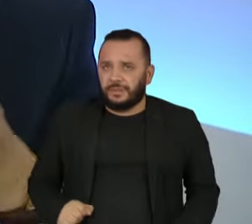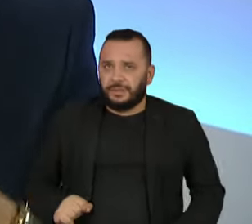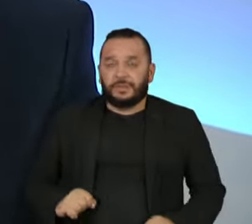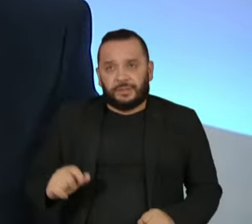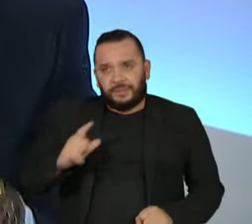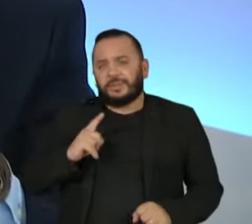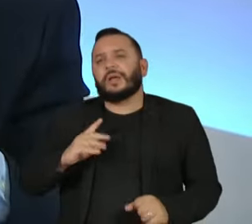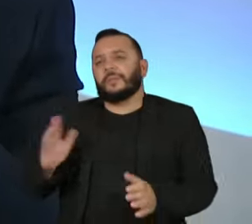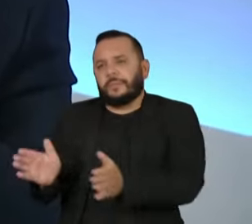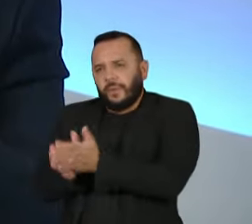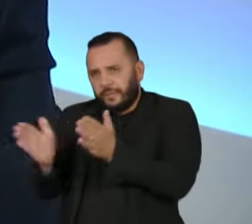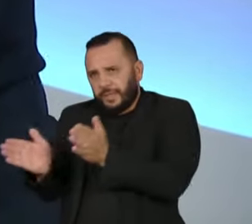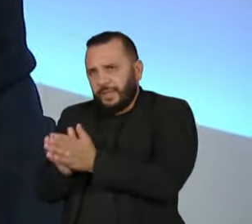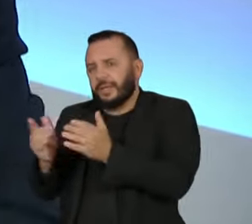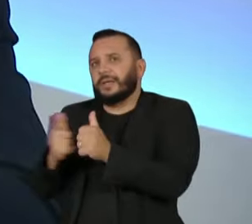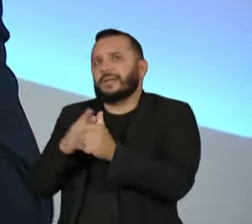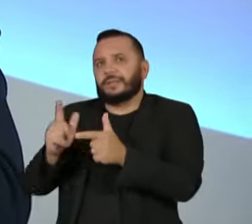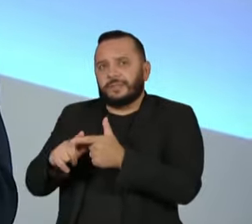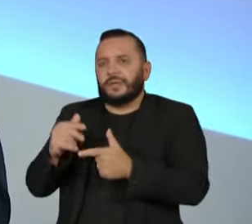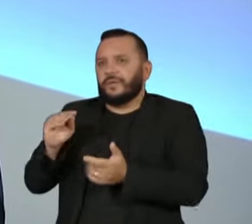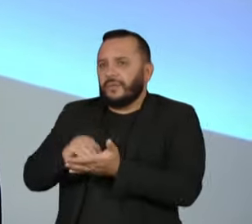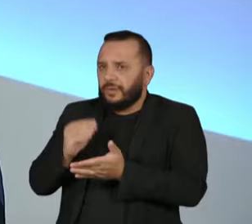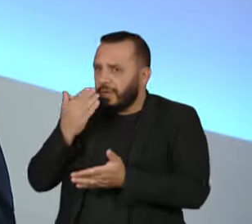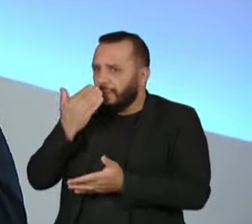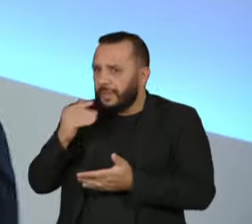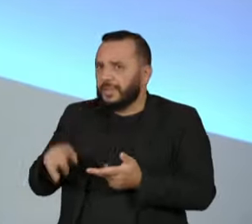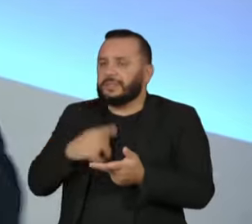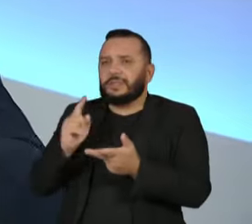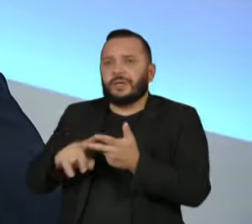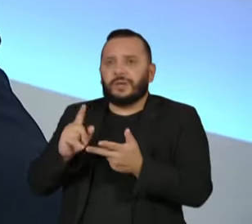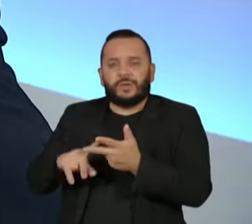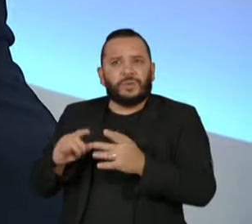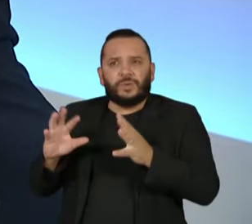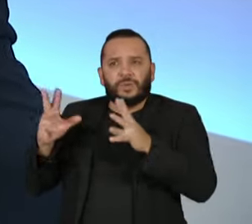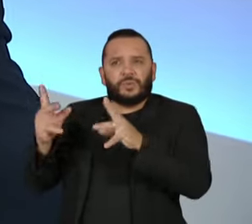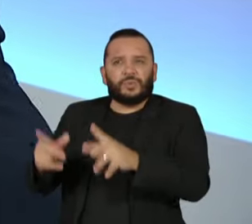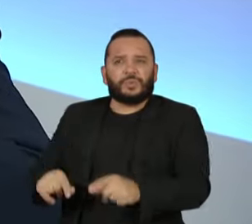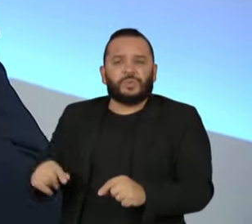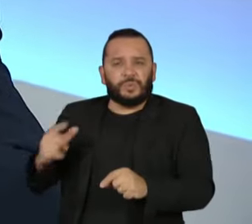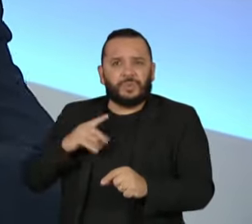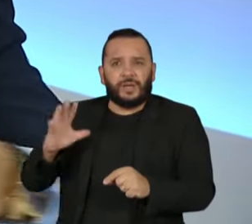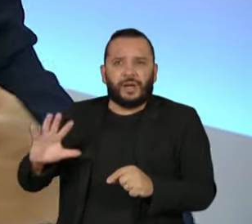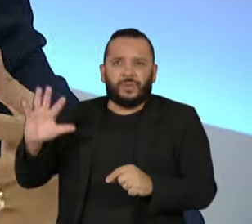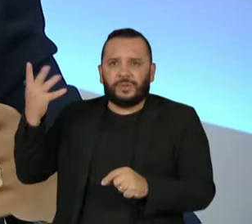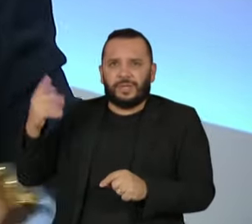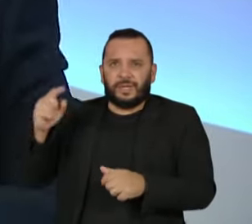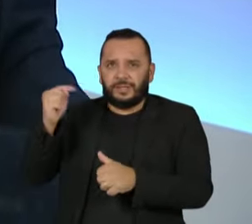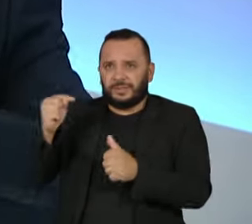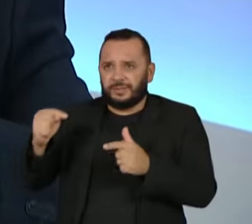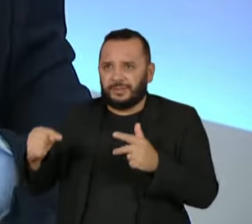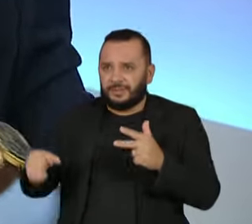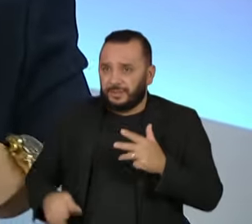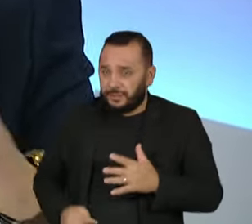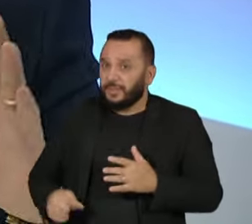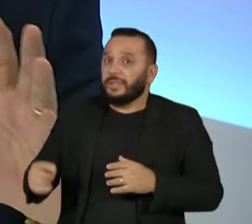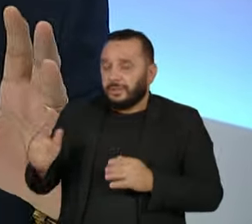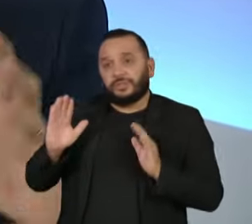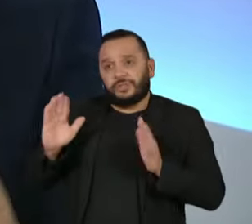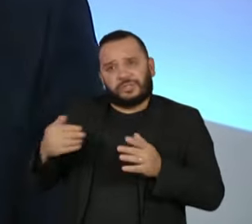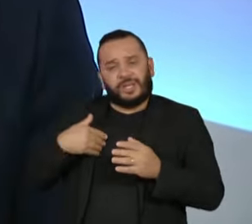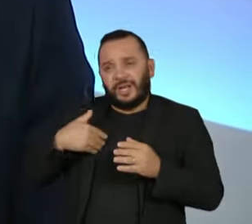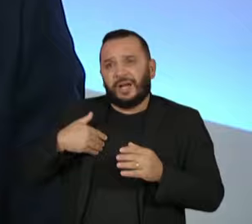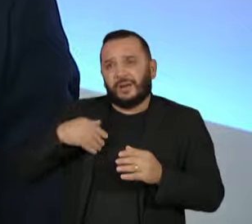pobreza, com mazela, com falta de alimentação, com toda essa situação, vamos dizer, de terra